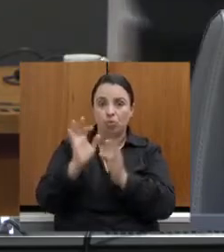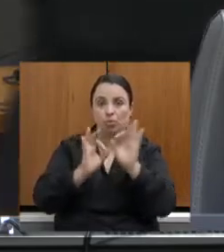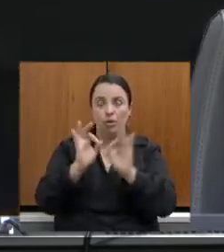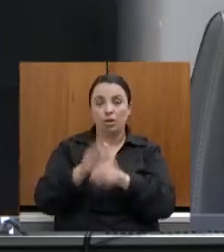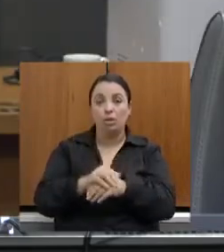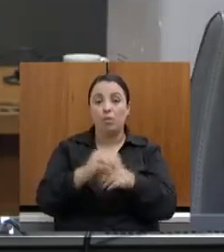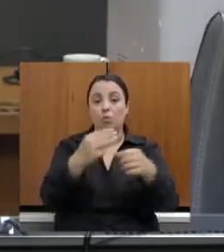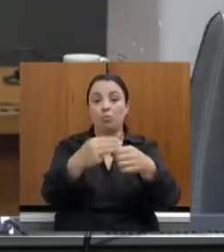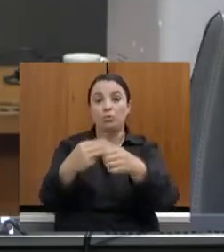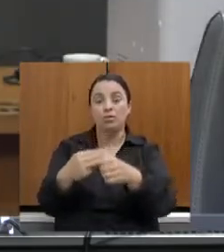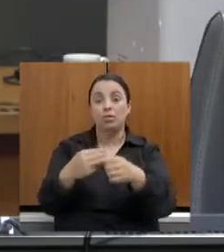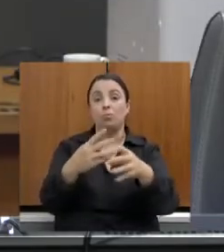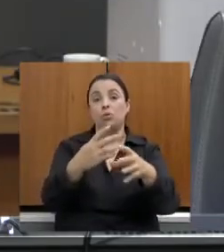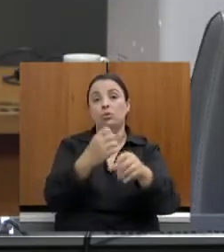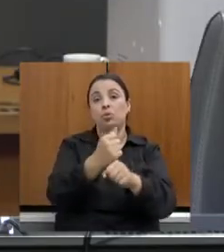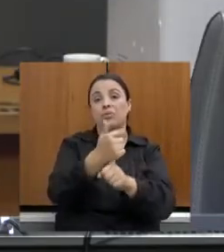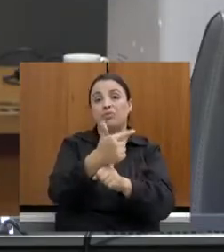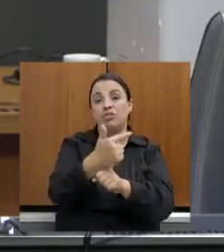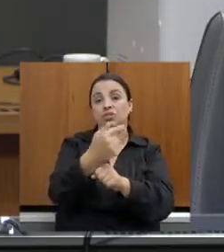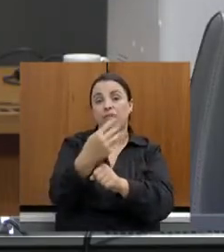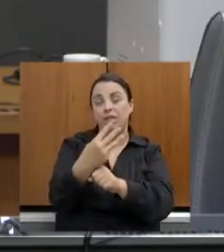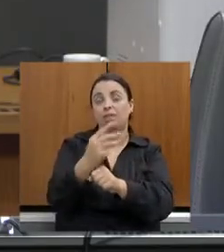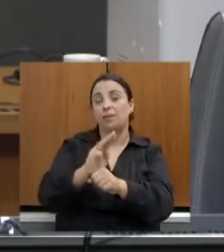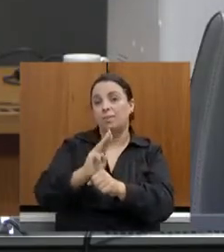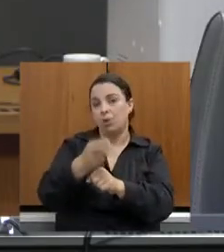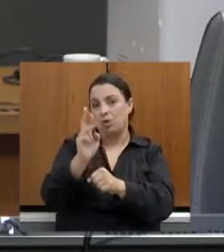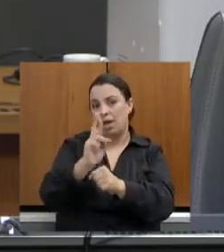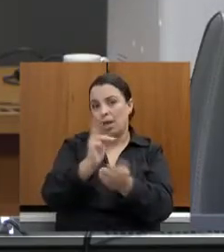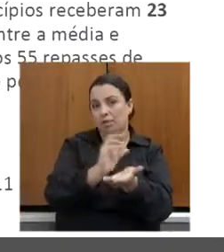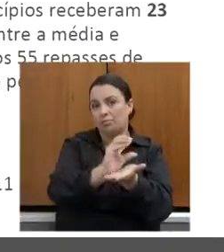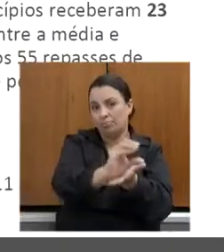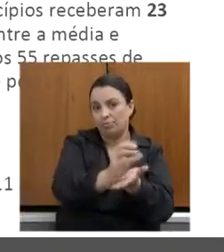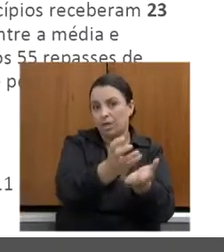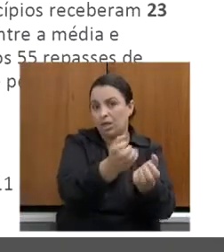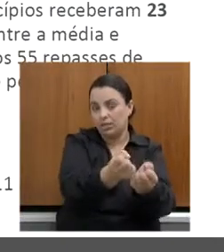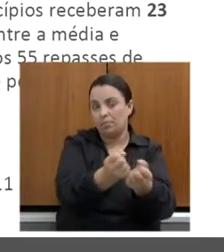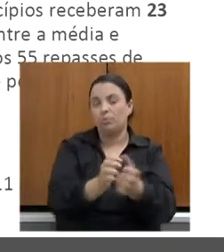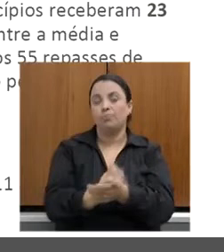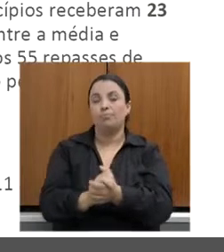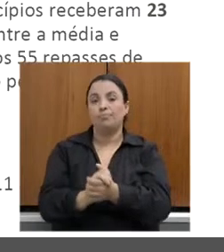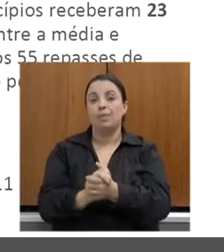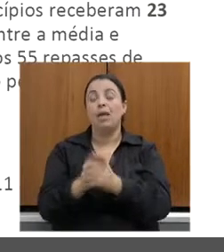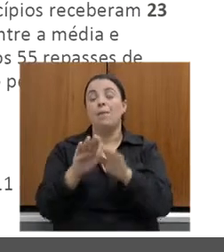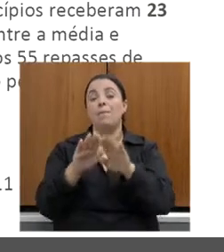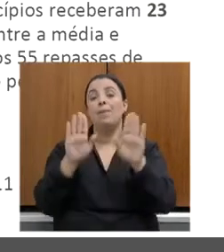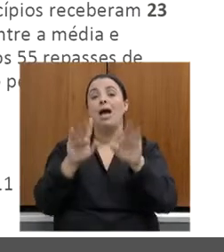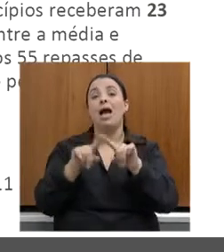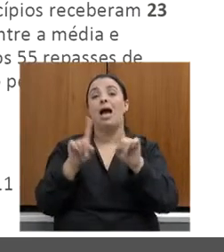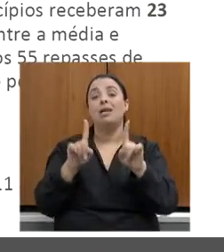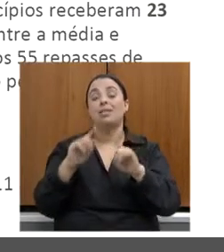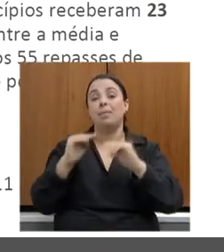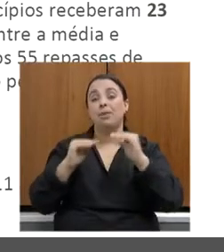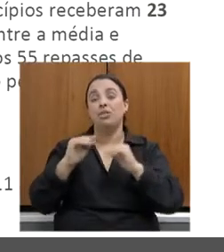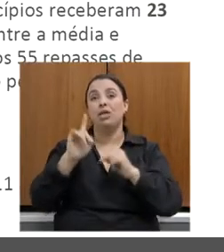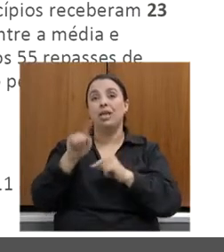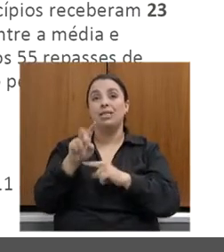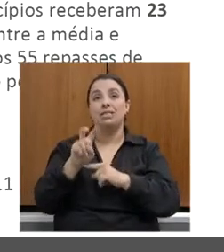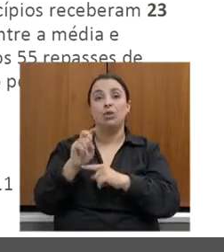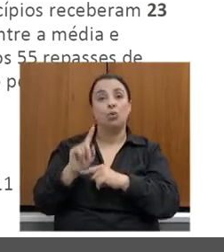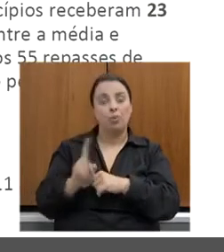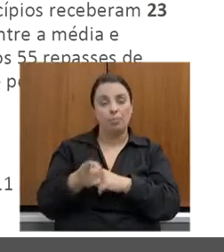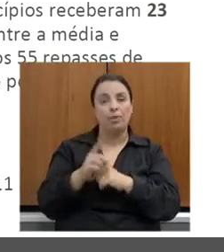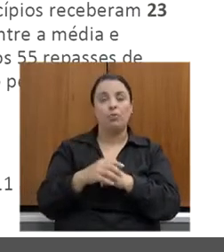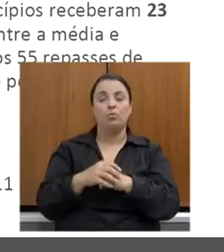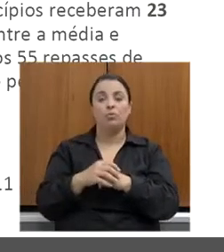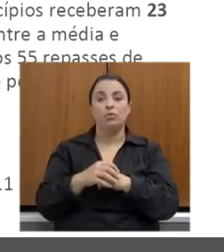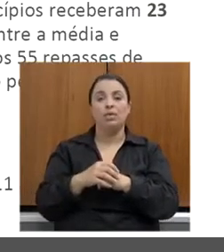mil reais, em média. 23 mil reais. Entretanto, a mediana nesse período foi de 5 mil reais. Essa